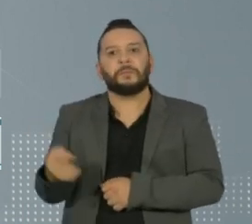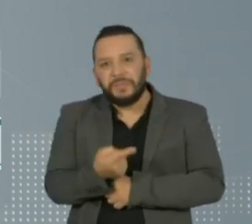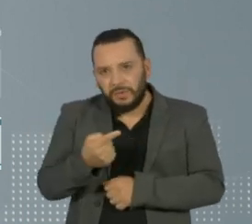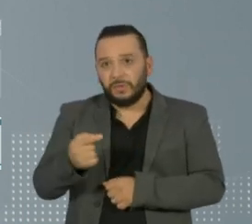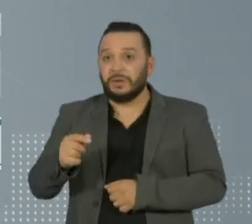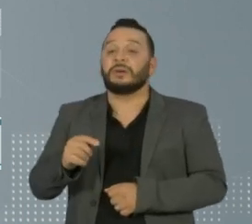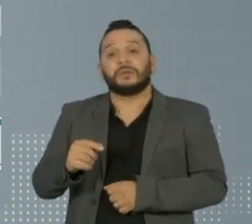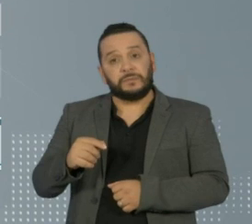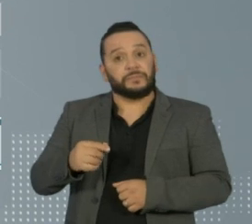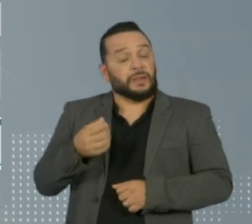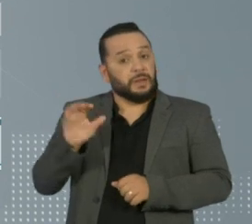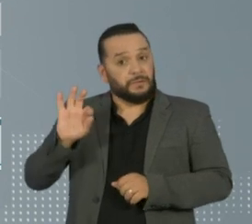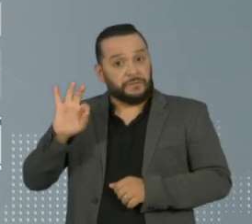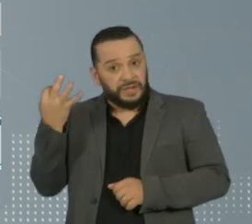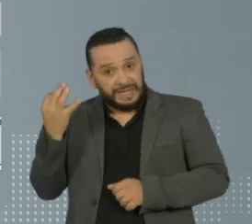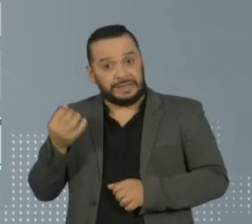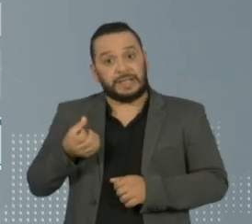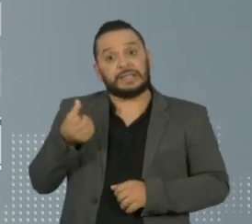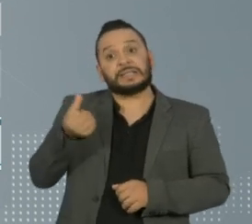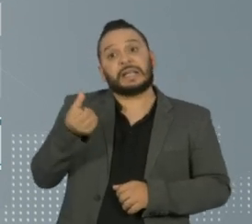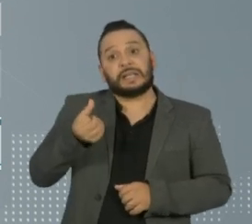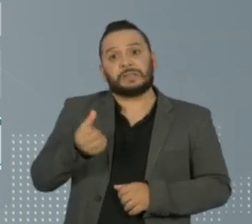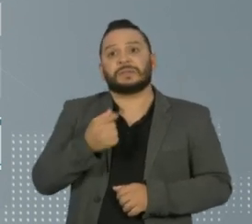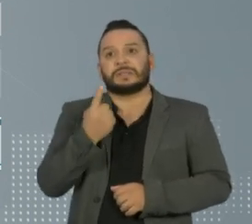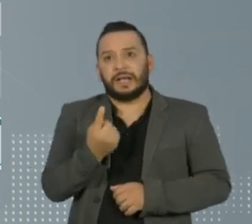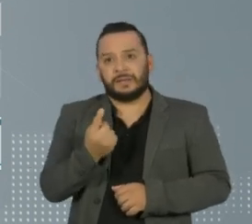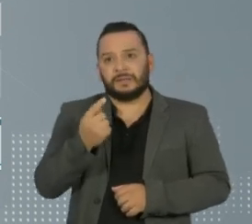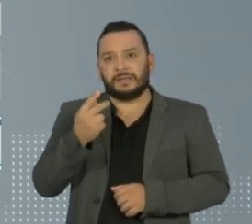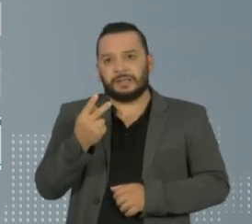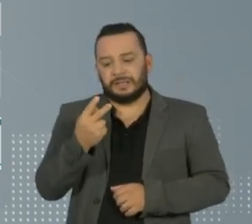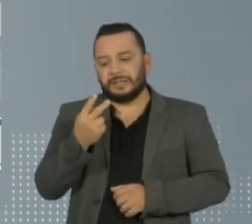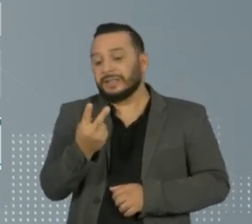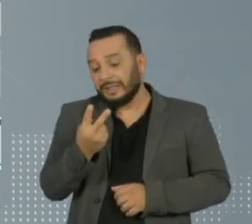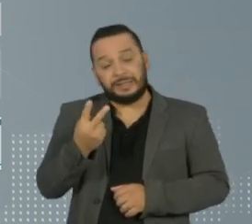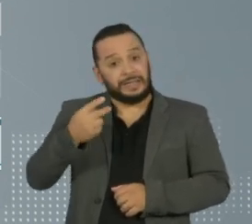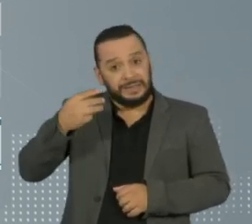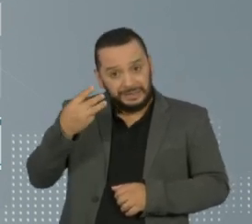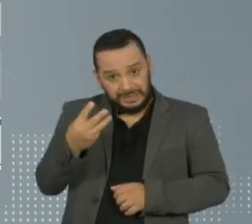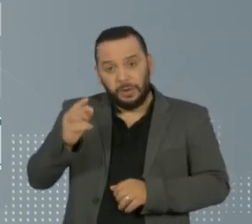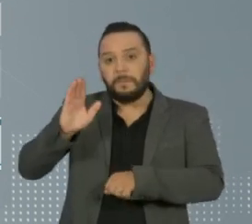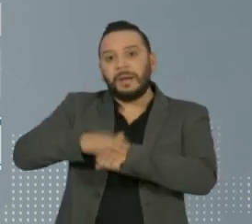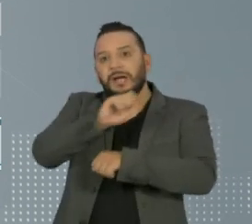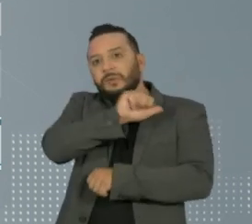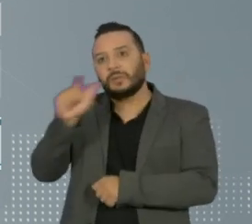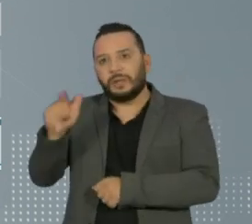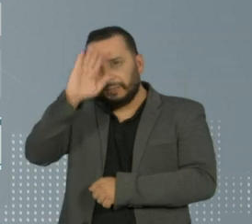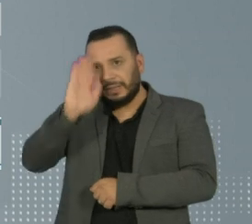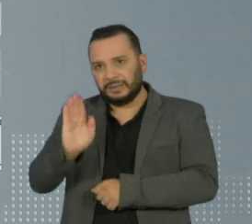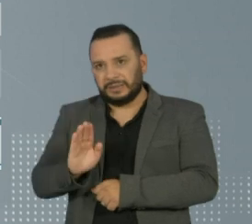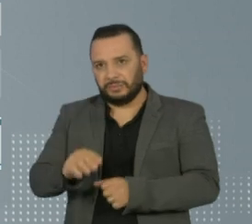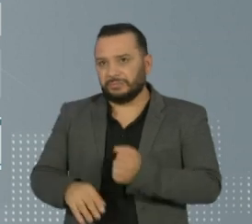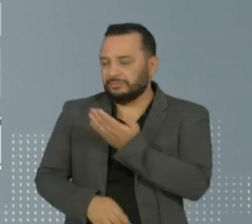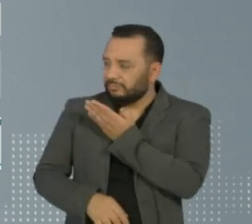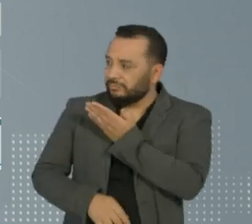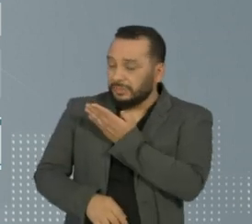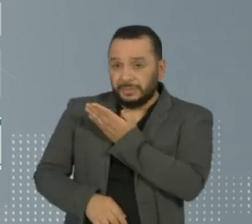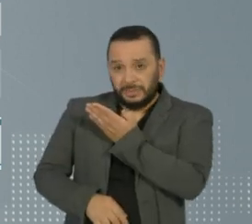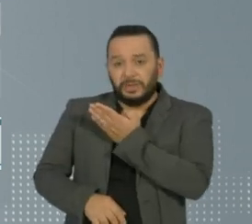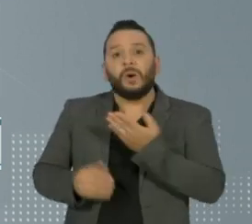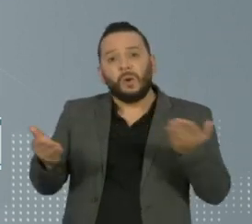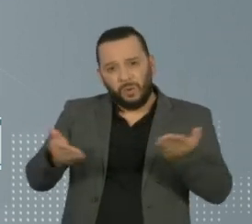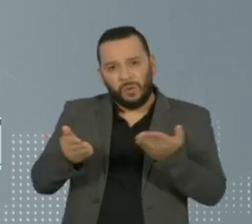está em sexto lugar, com 135 registros a mais que o Brasil. Hoje, o país já deve ultrapassar os